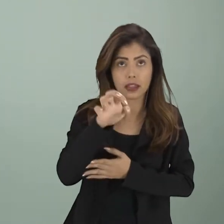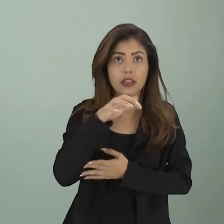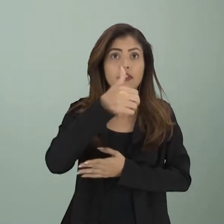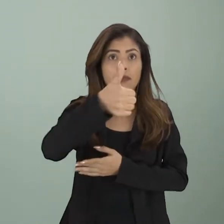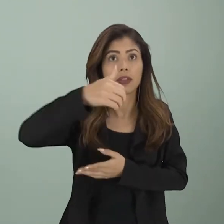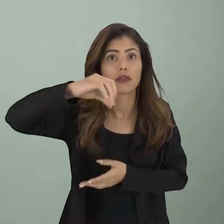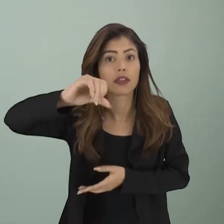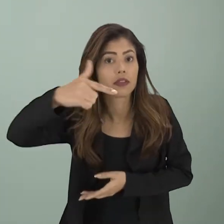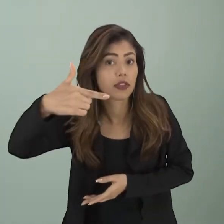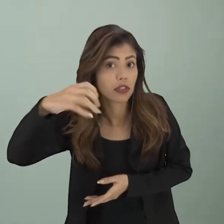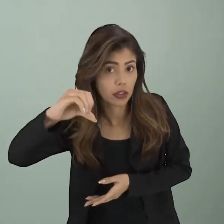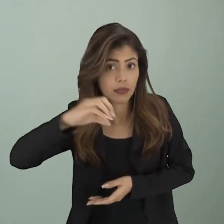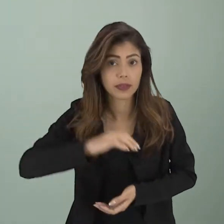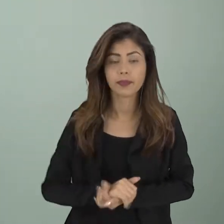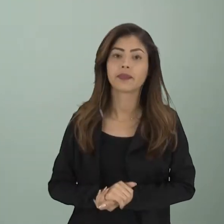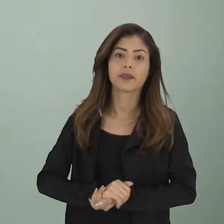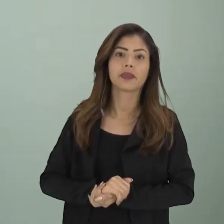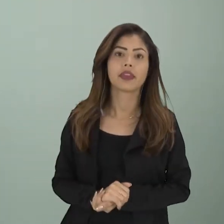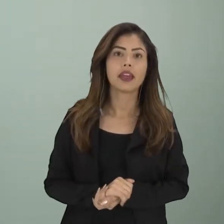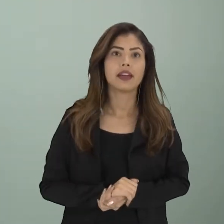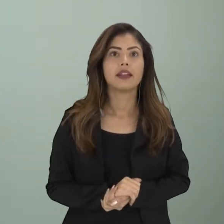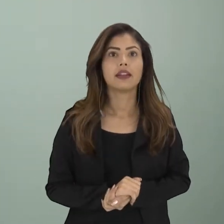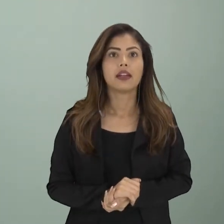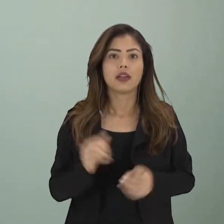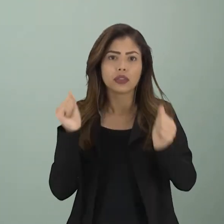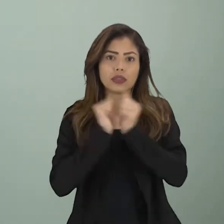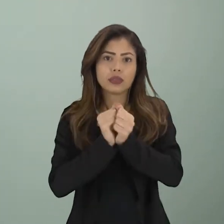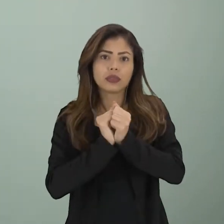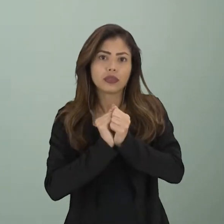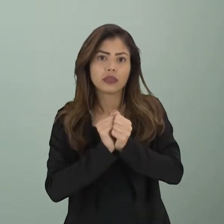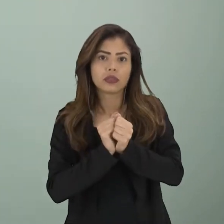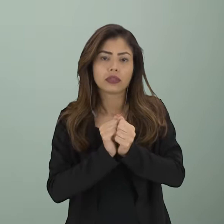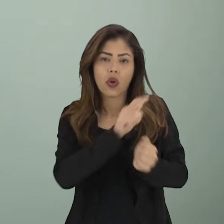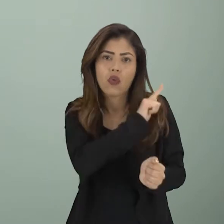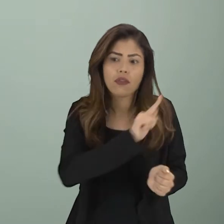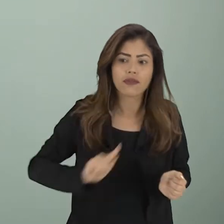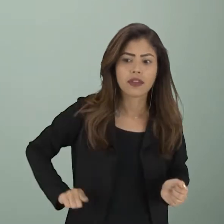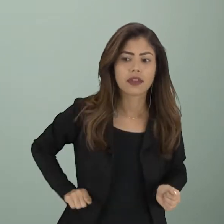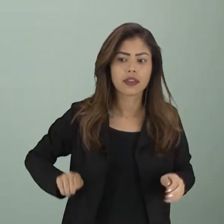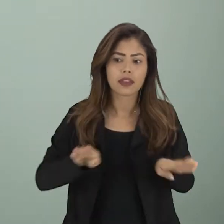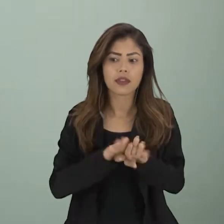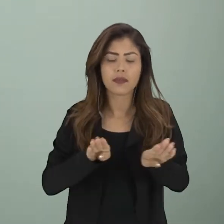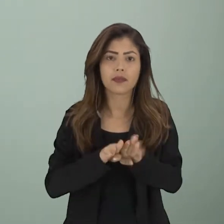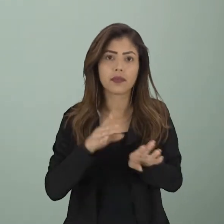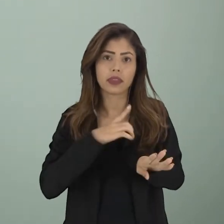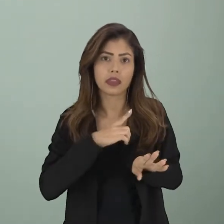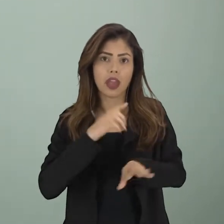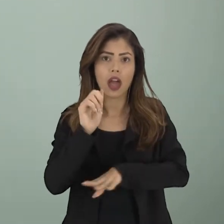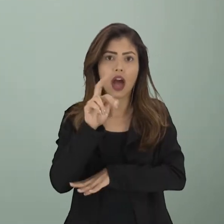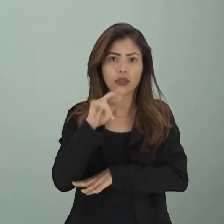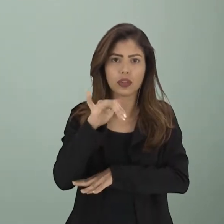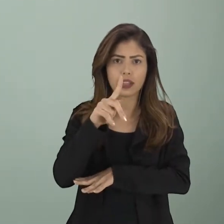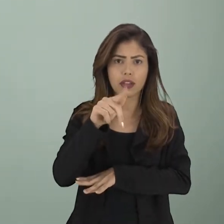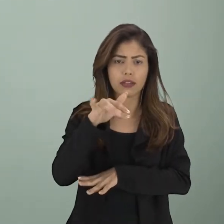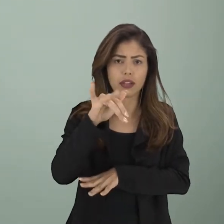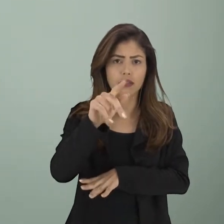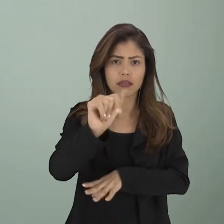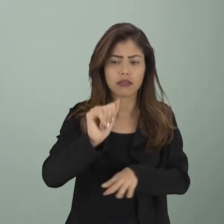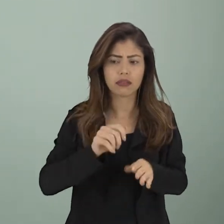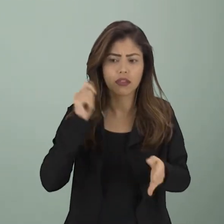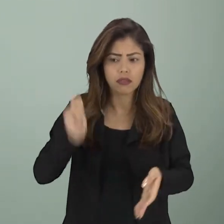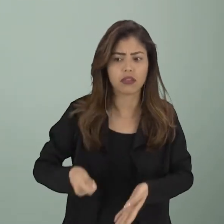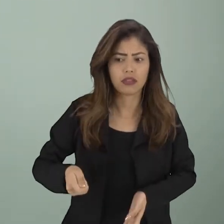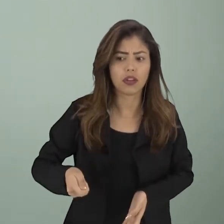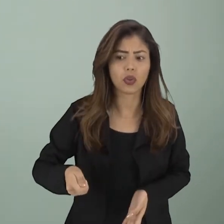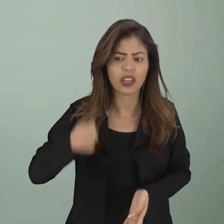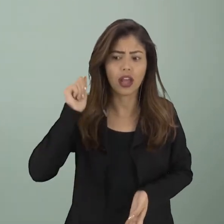1929, que junto com os governos autoritários, com os governos